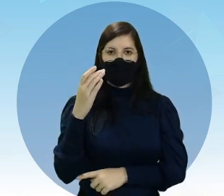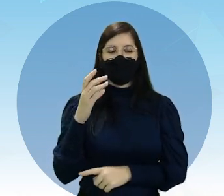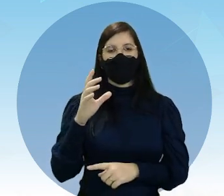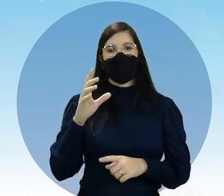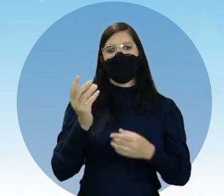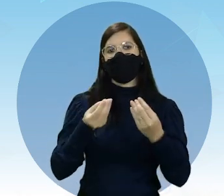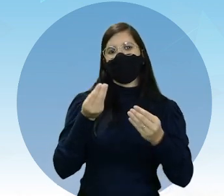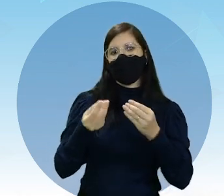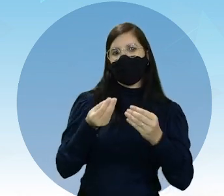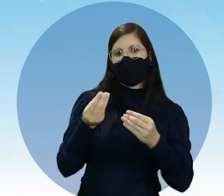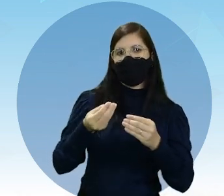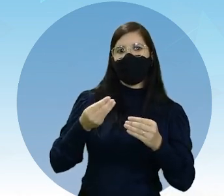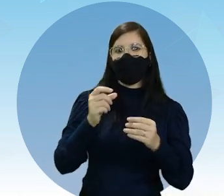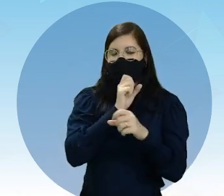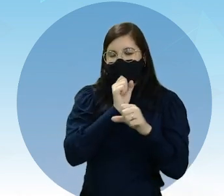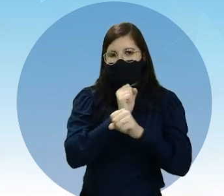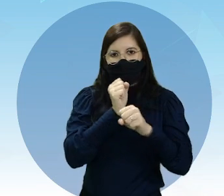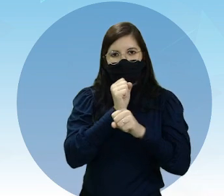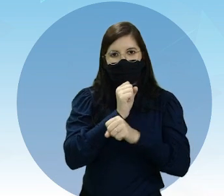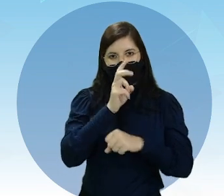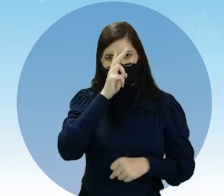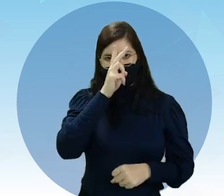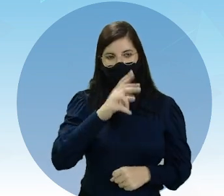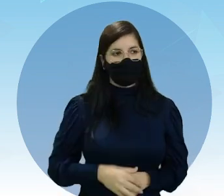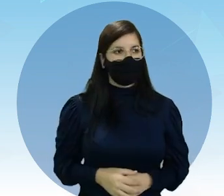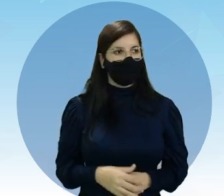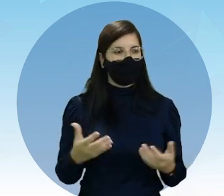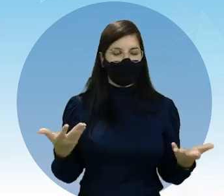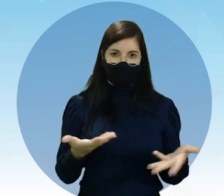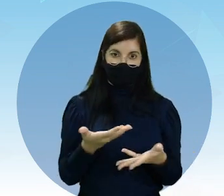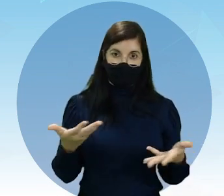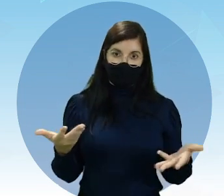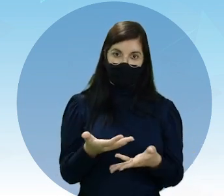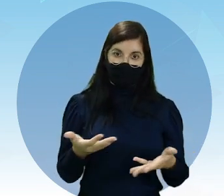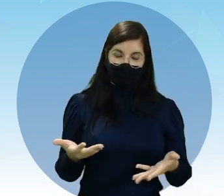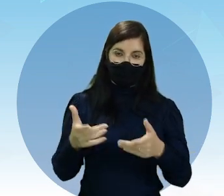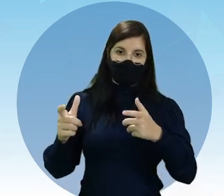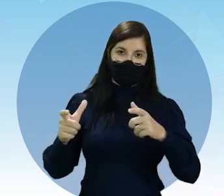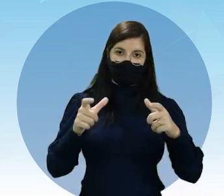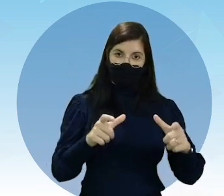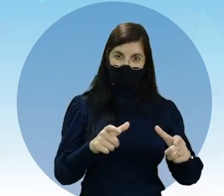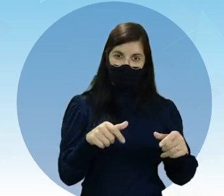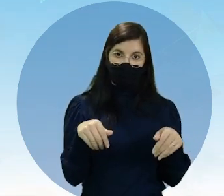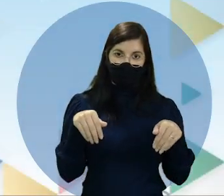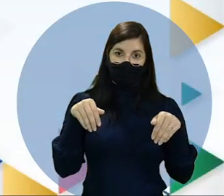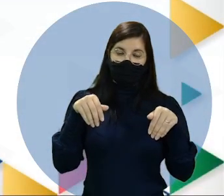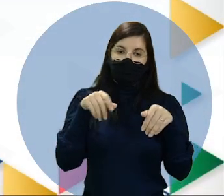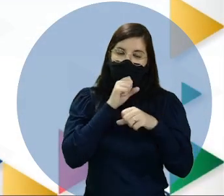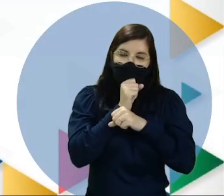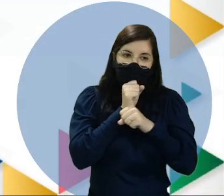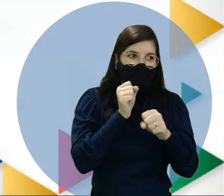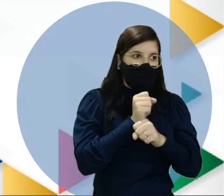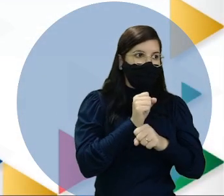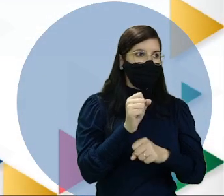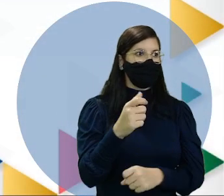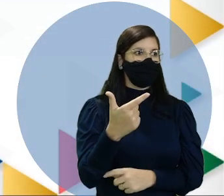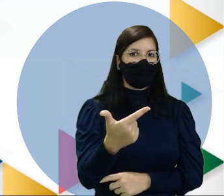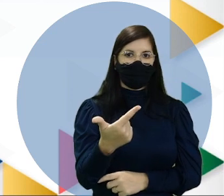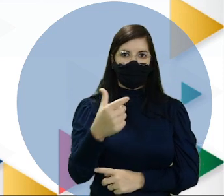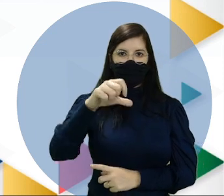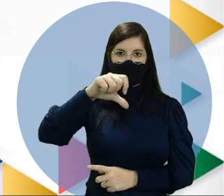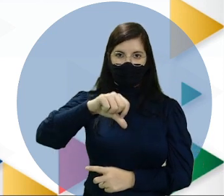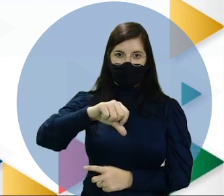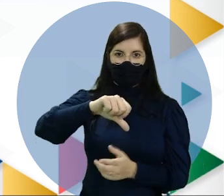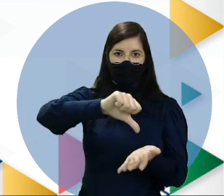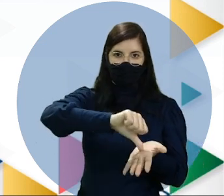condições extremas. Atualmente, existe no território Antártico 29 bases